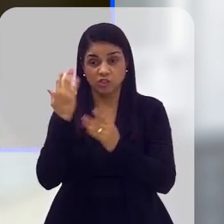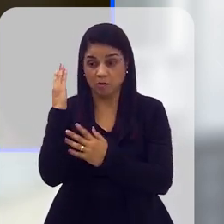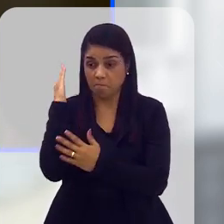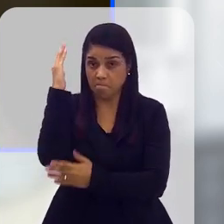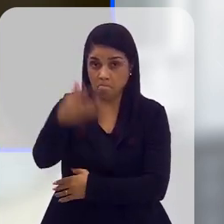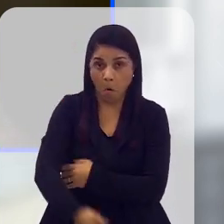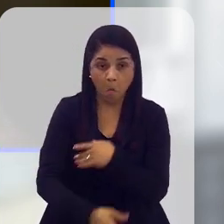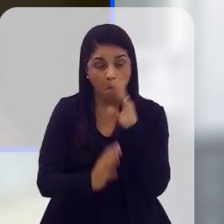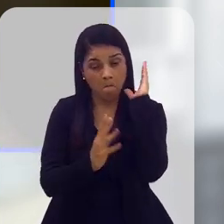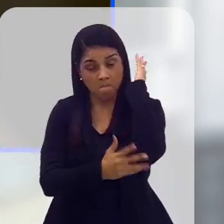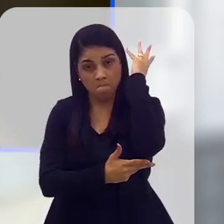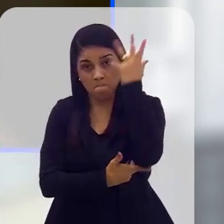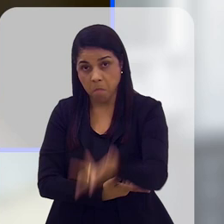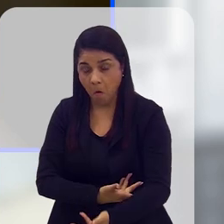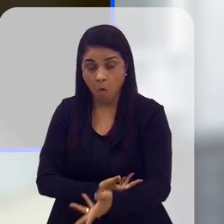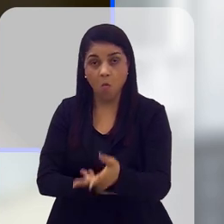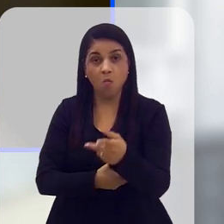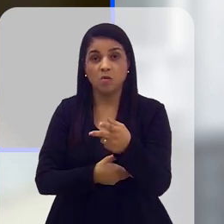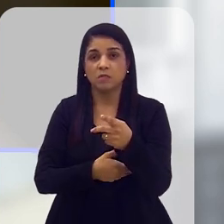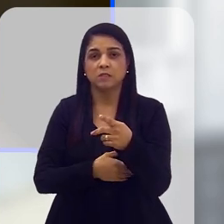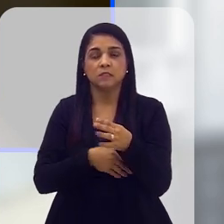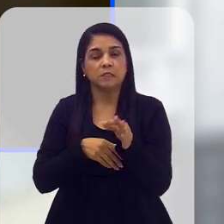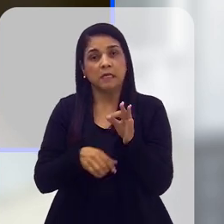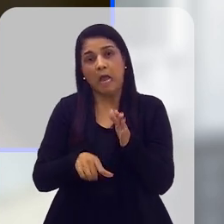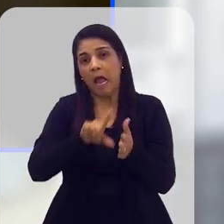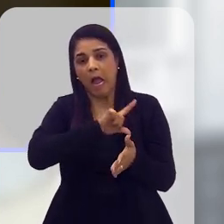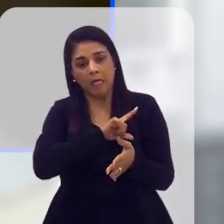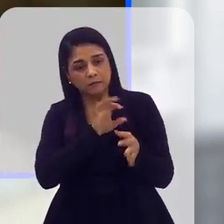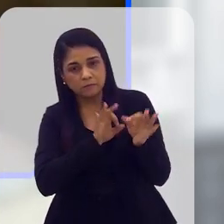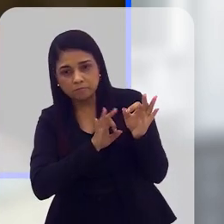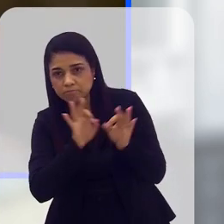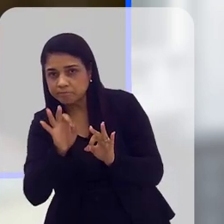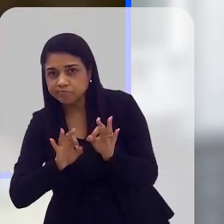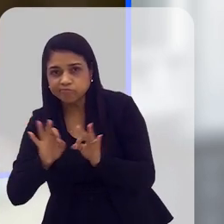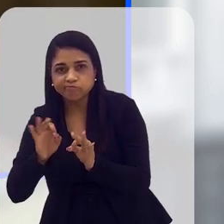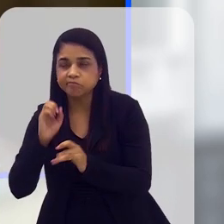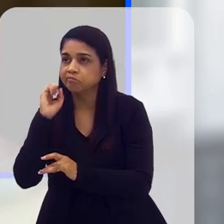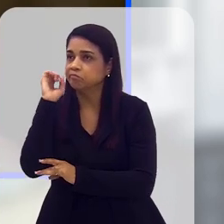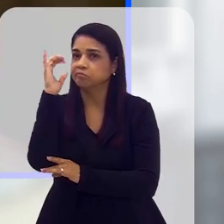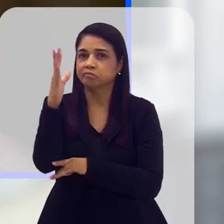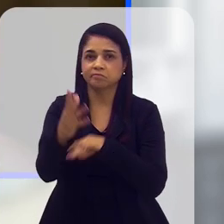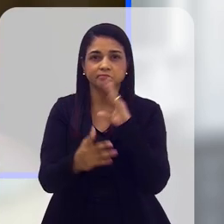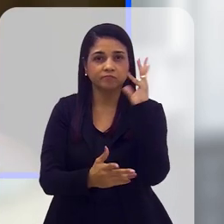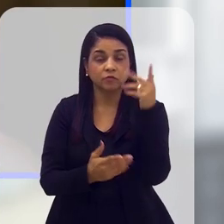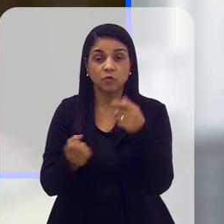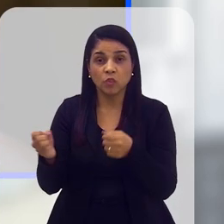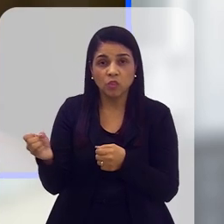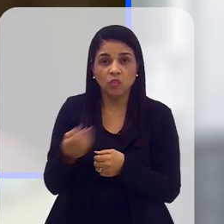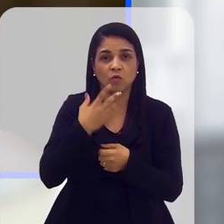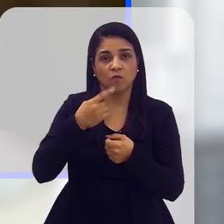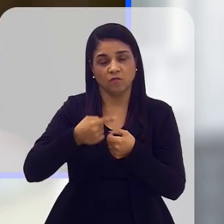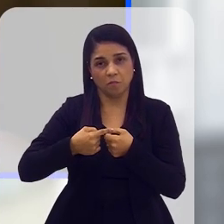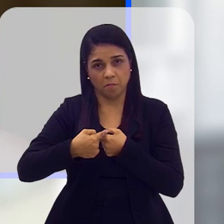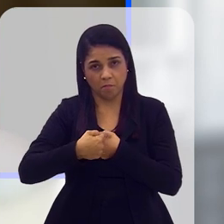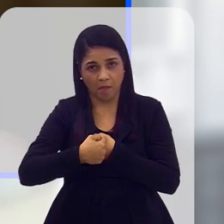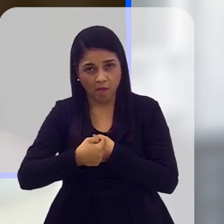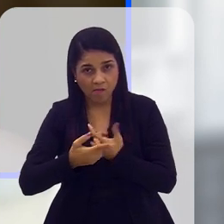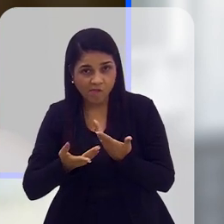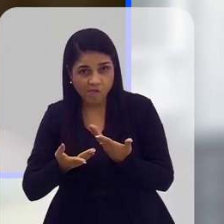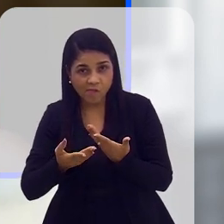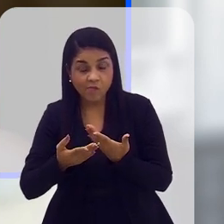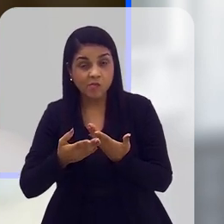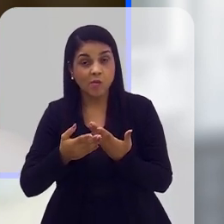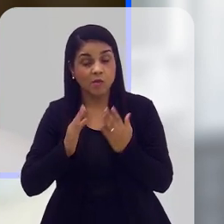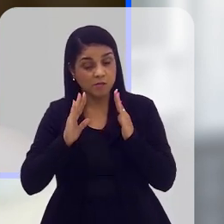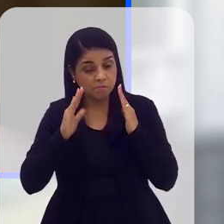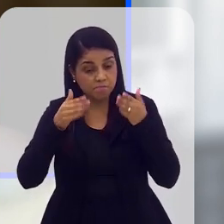urbanizar, a gente desmata totalmente e não prevê nenhuma arborização para os novos bairros. Então, essa parte